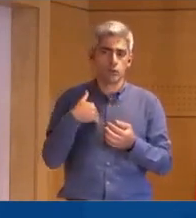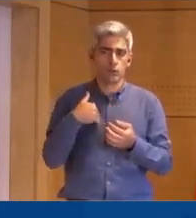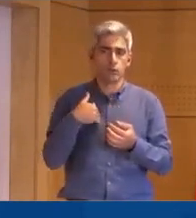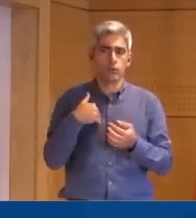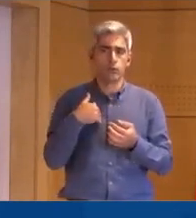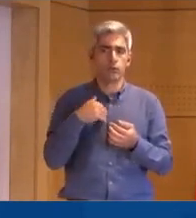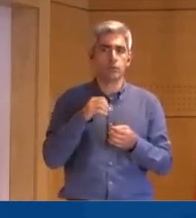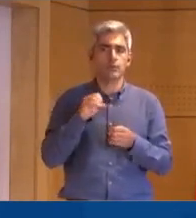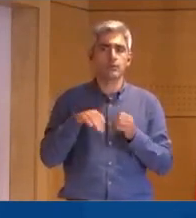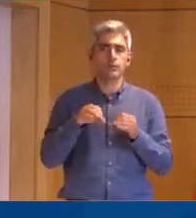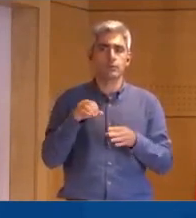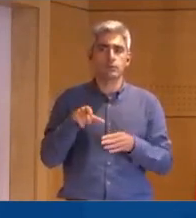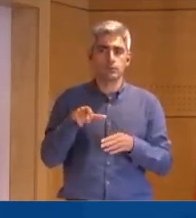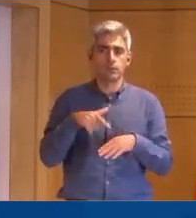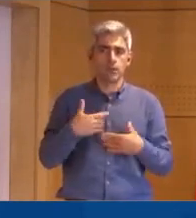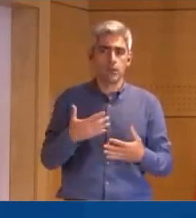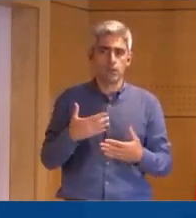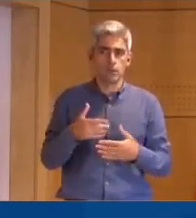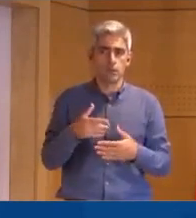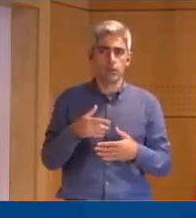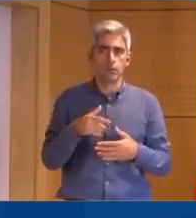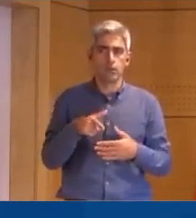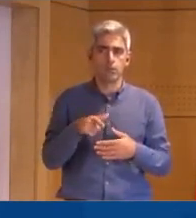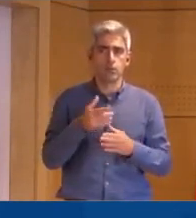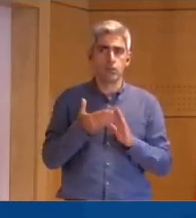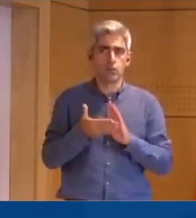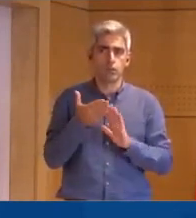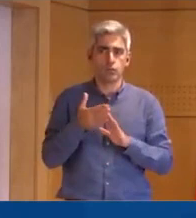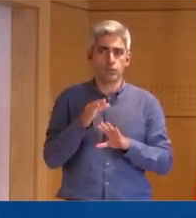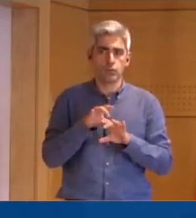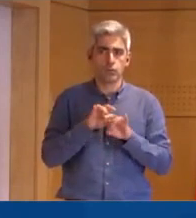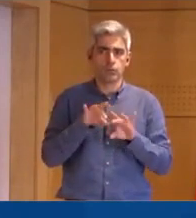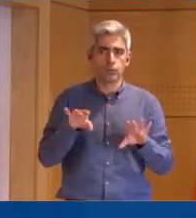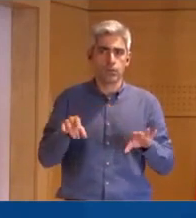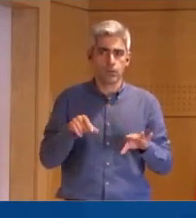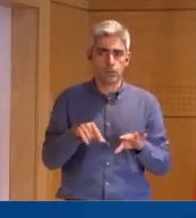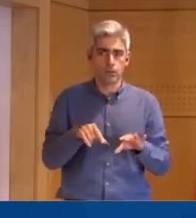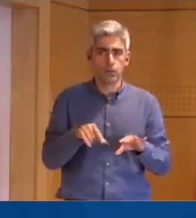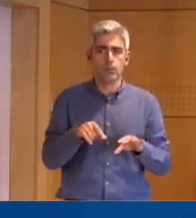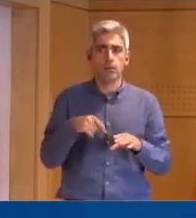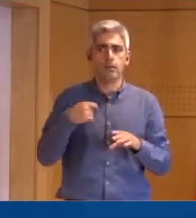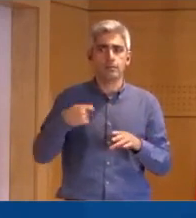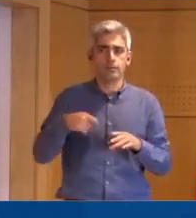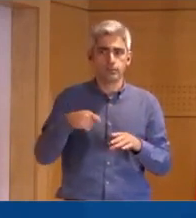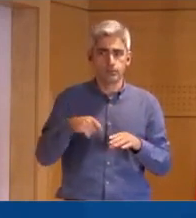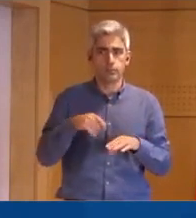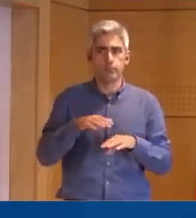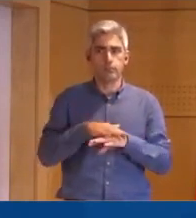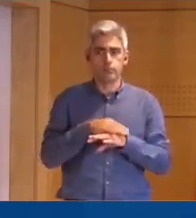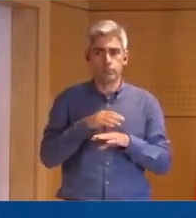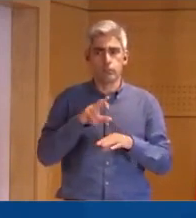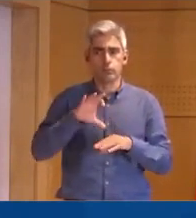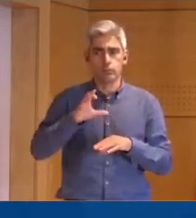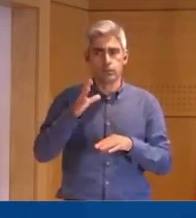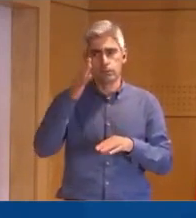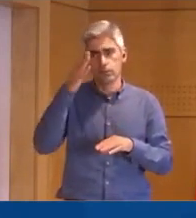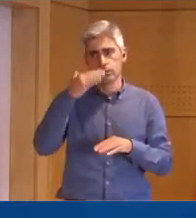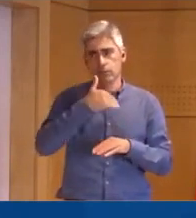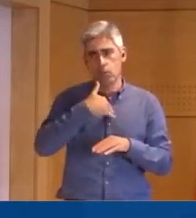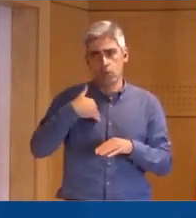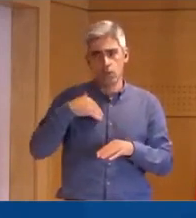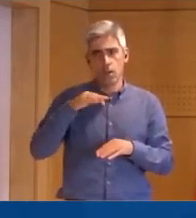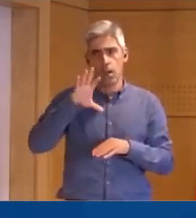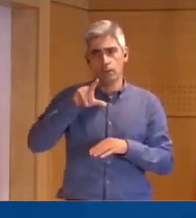sobre a situação que se passa atualmente nas urgências hospitalares. O Presidente da Administração Regional de Saúde de Lisboa